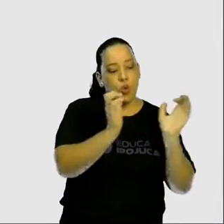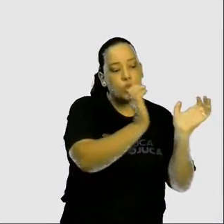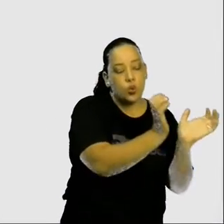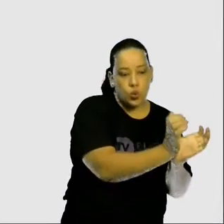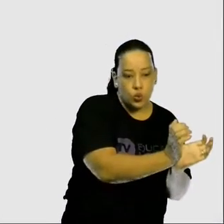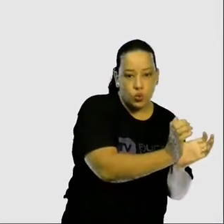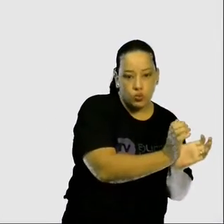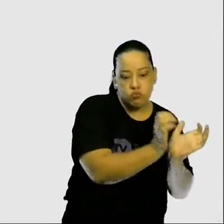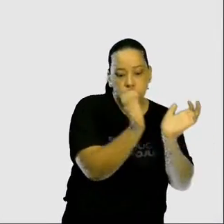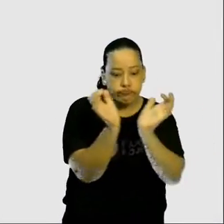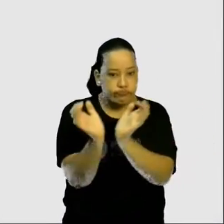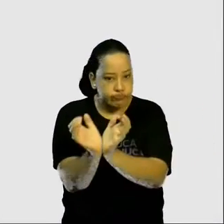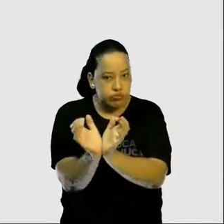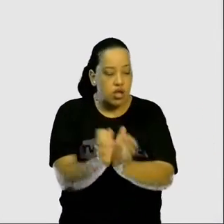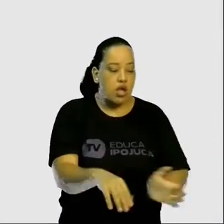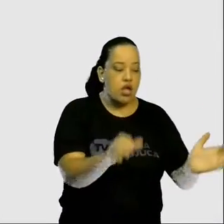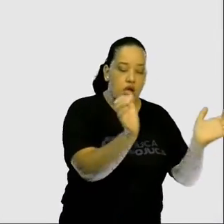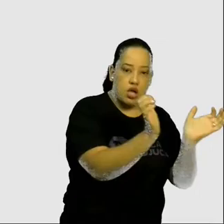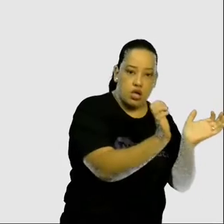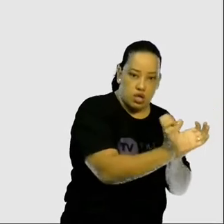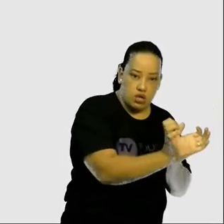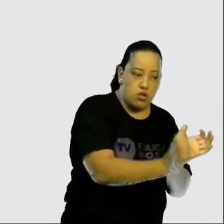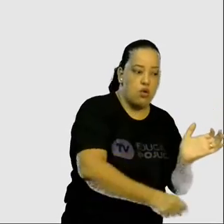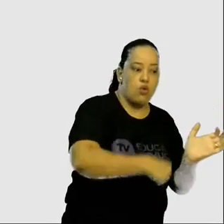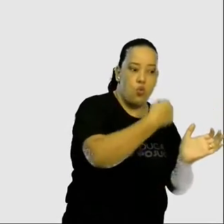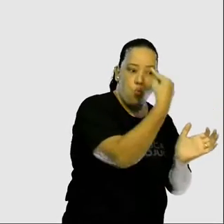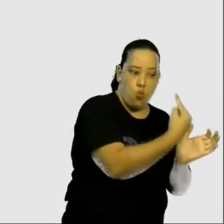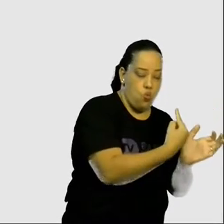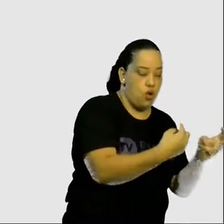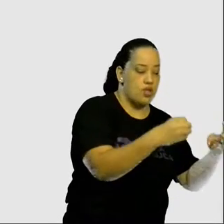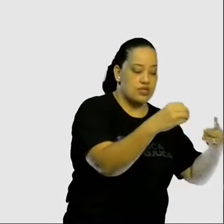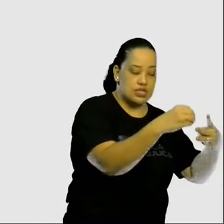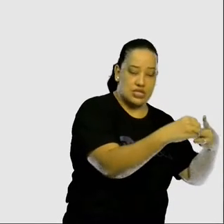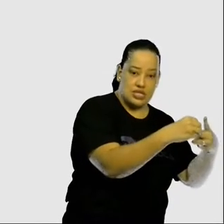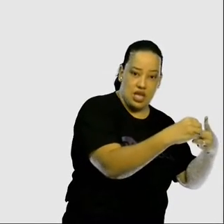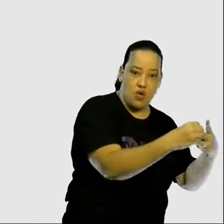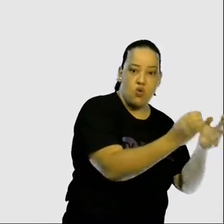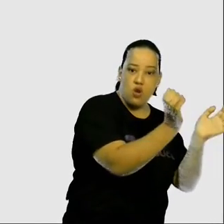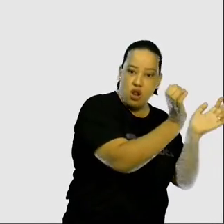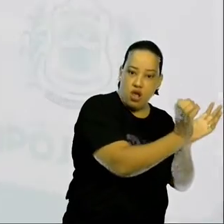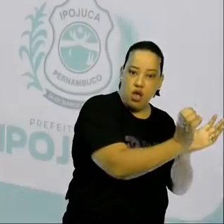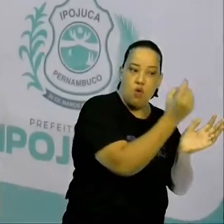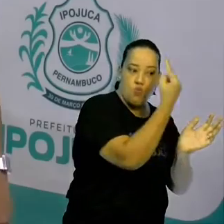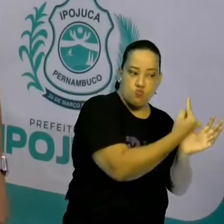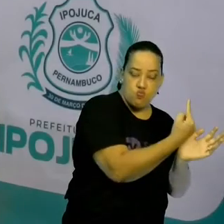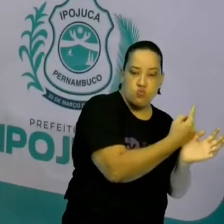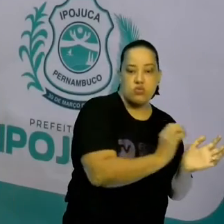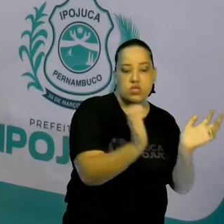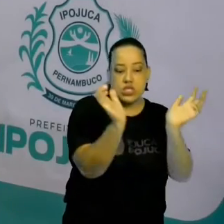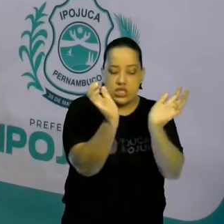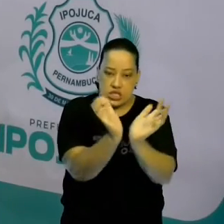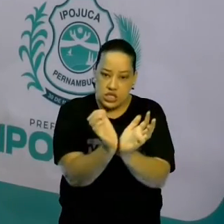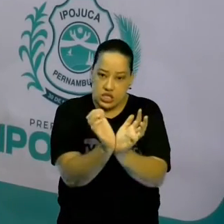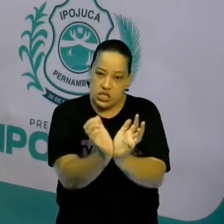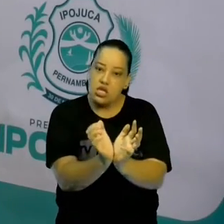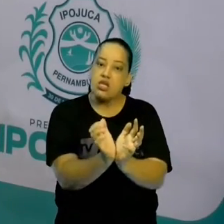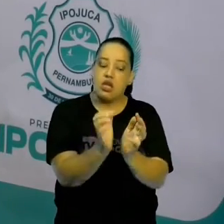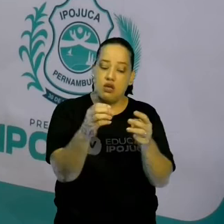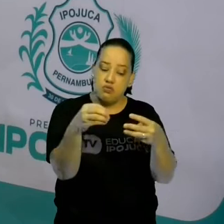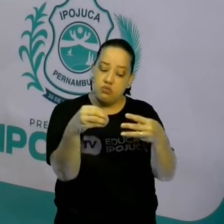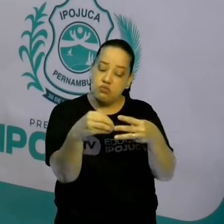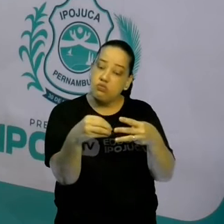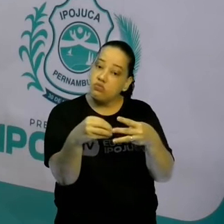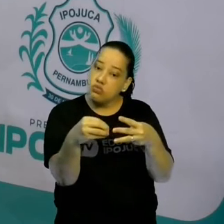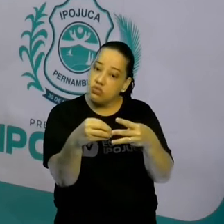unicelular ou pluricelular. E qual a diferença? Um organismo